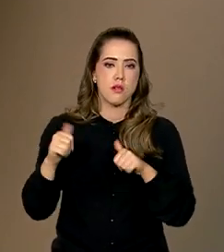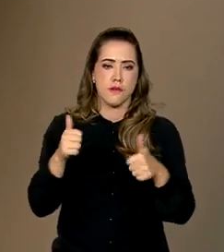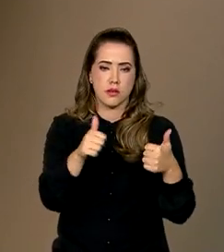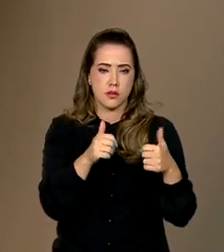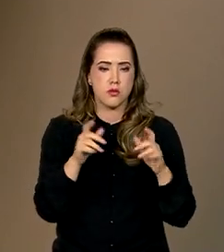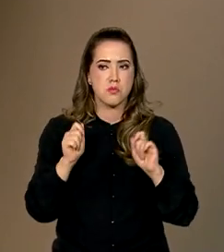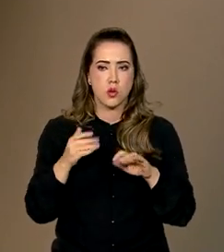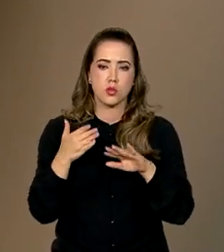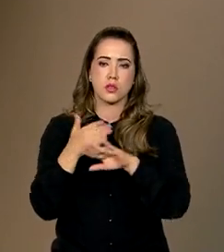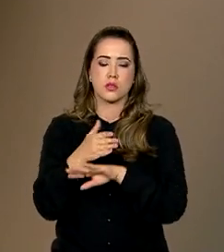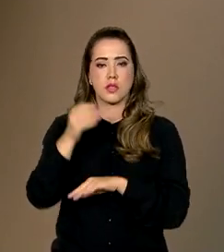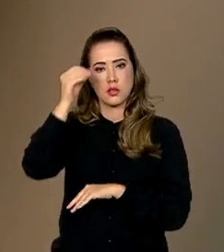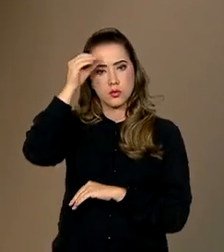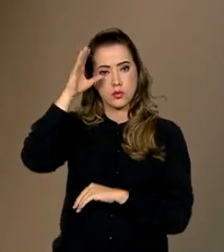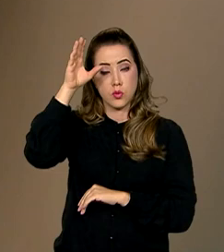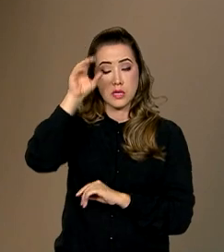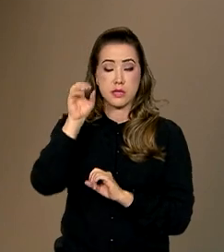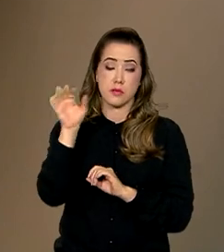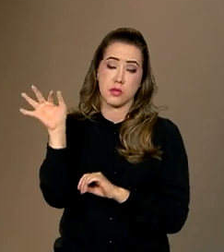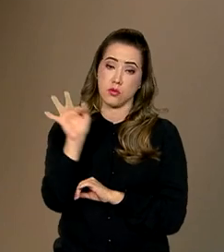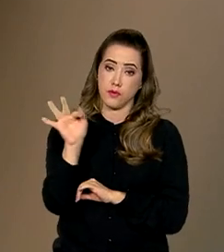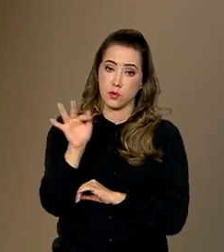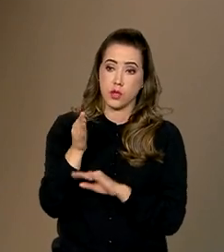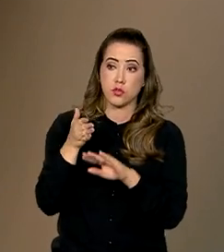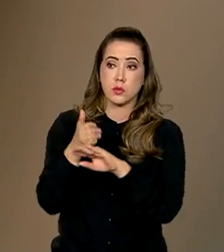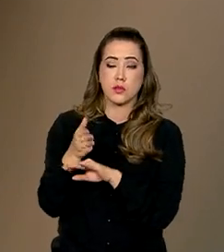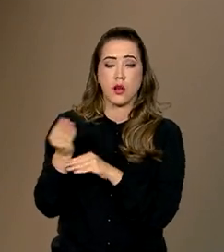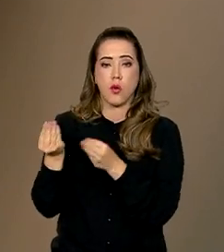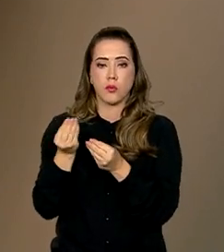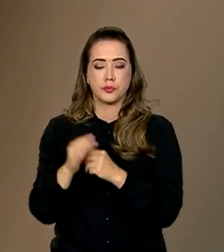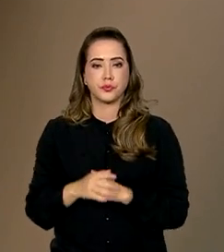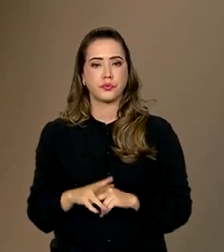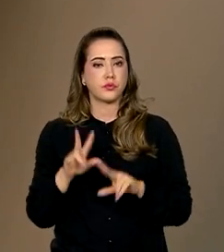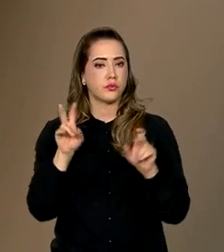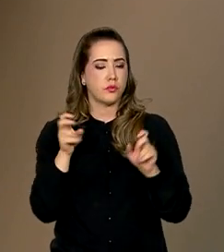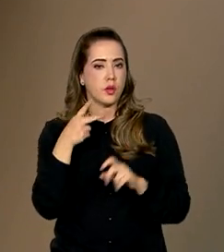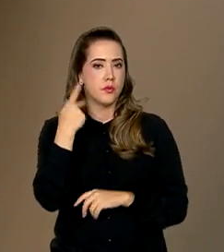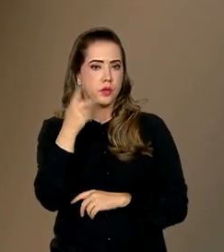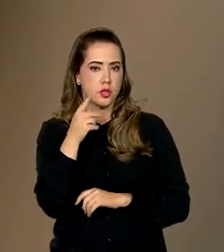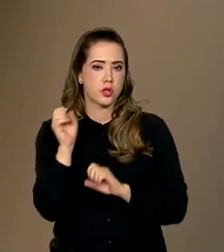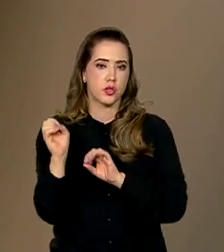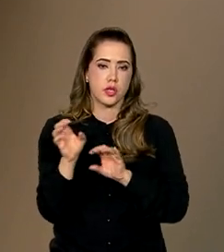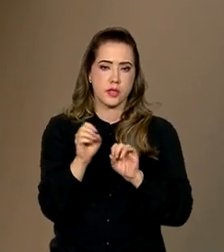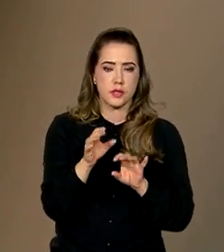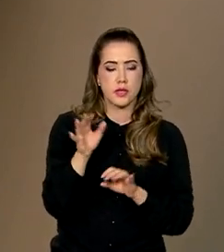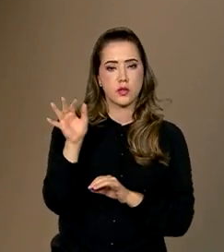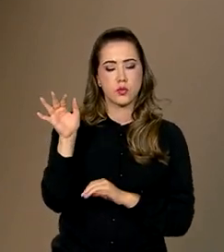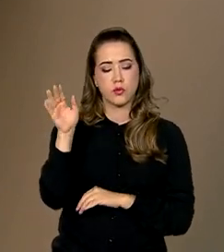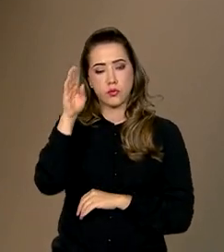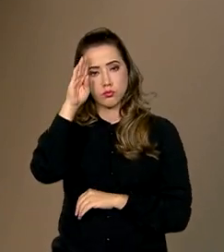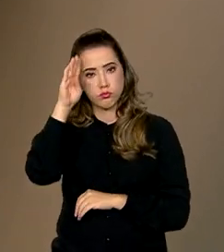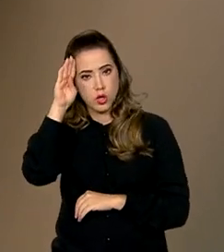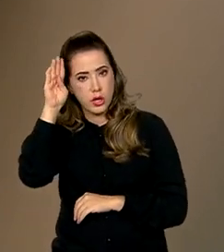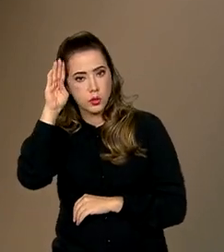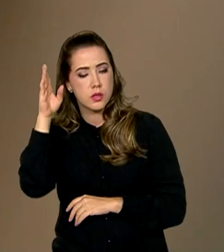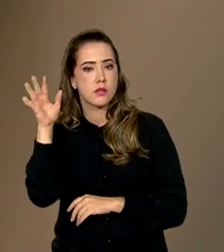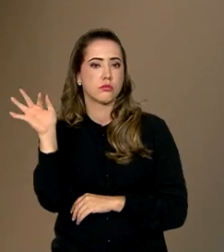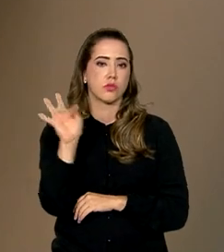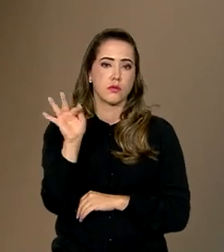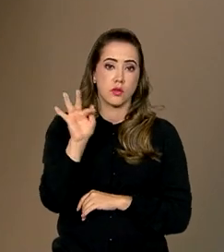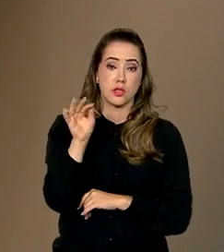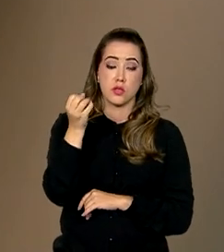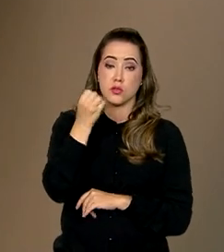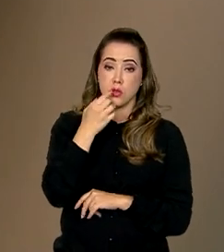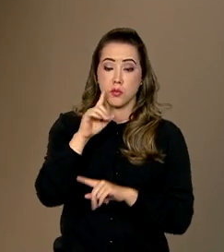e conhecimentos vão entrar na educação superior. Então, tudo que diz respeito à política de educação superior é beneficiado com os resultados do Enem.